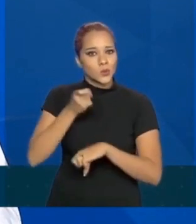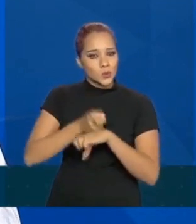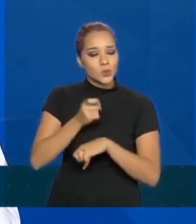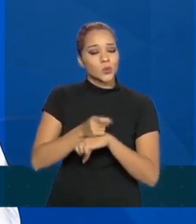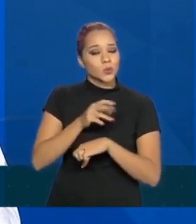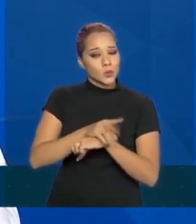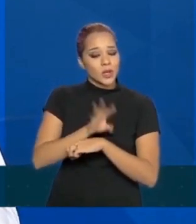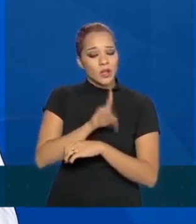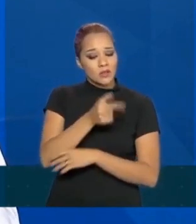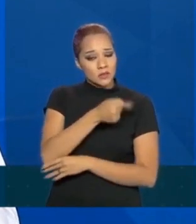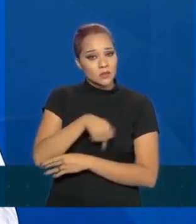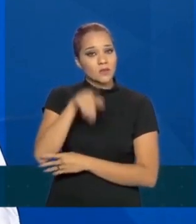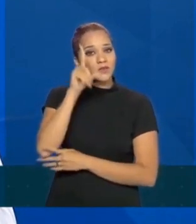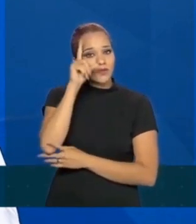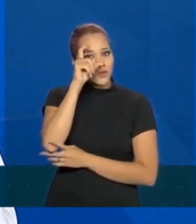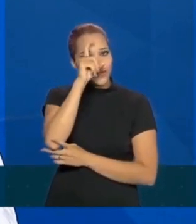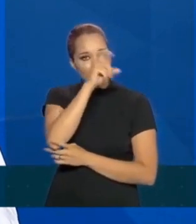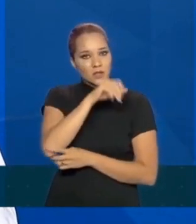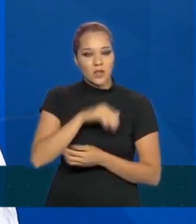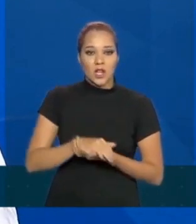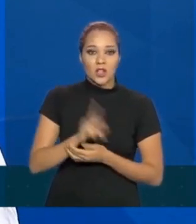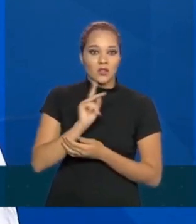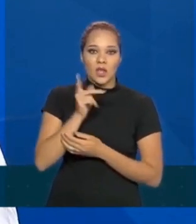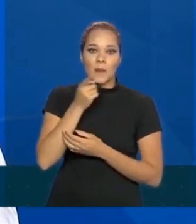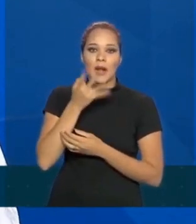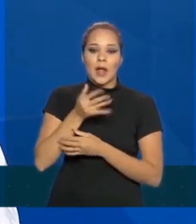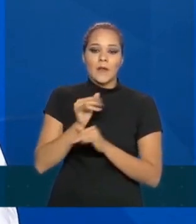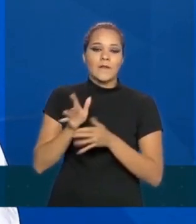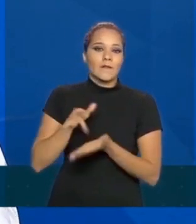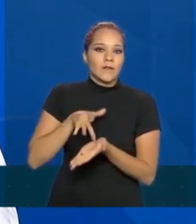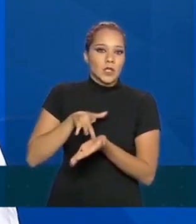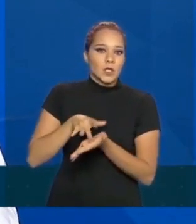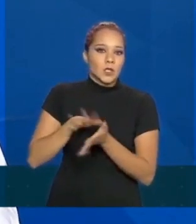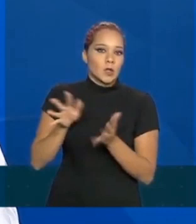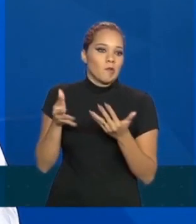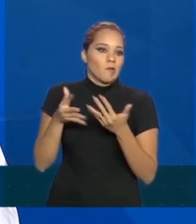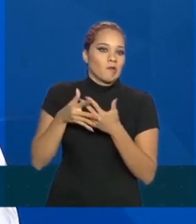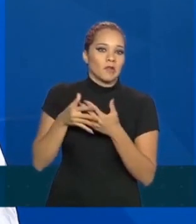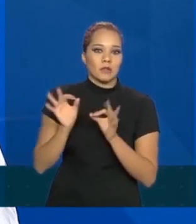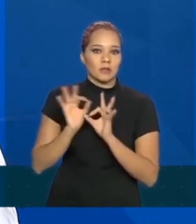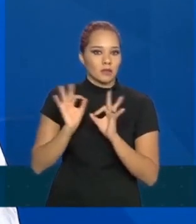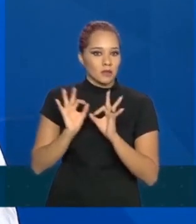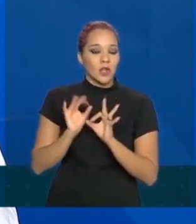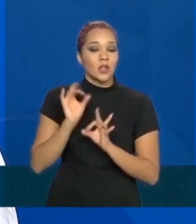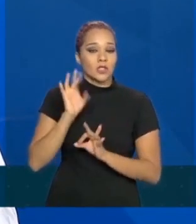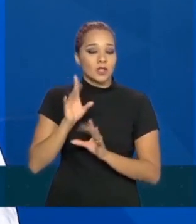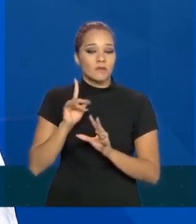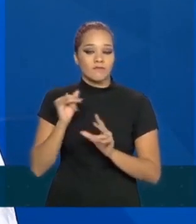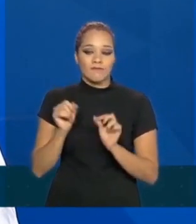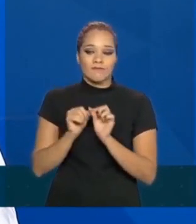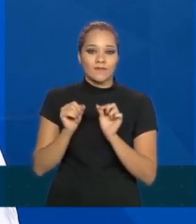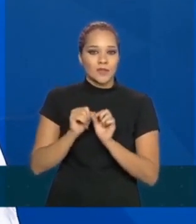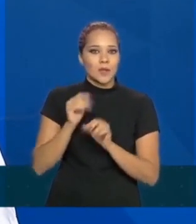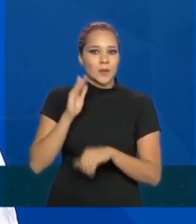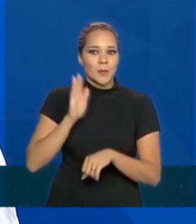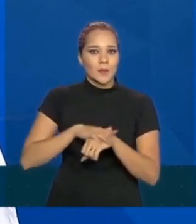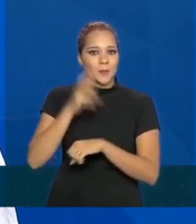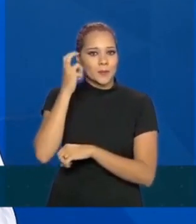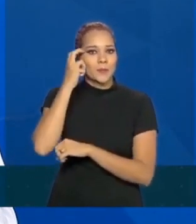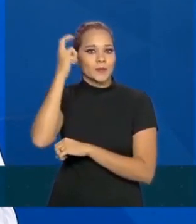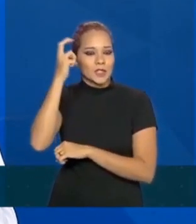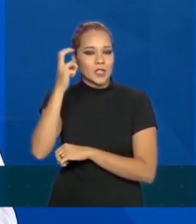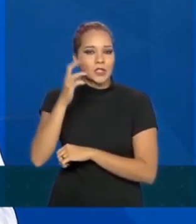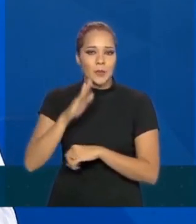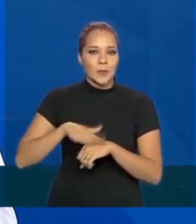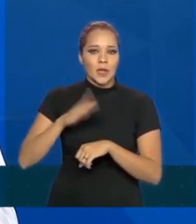difíceis. Nós não estamos aqui para tampar nenhum sol com peneira, não. Mas faremos isso com o máximo da nossa inteligência, com o